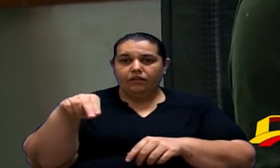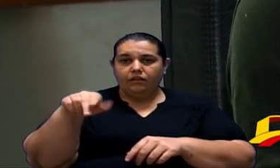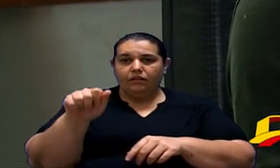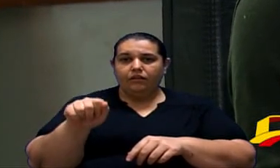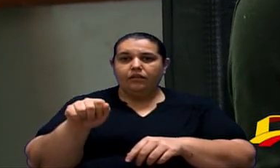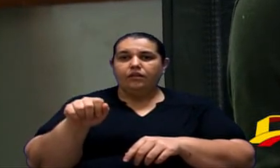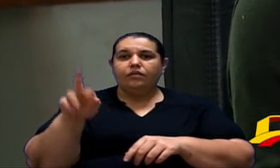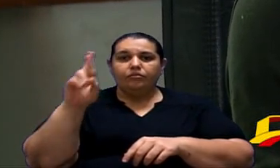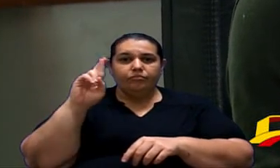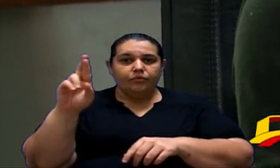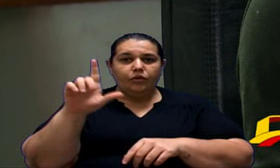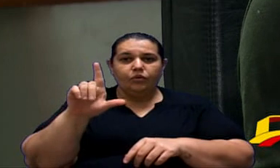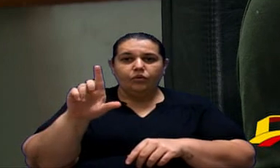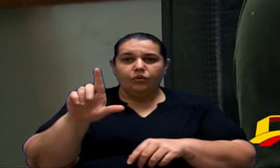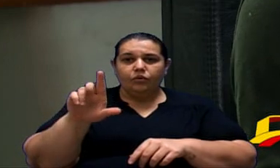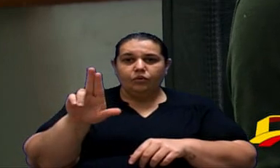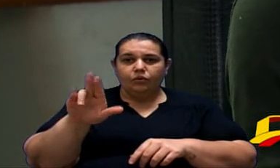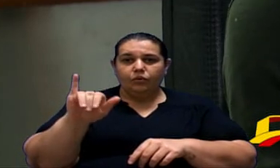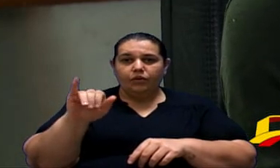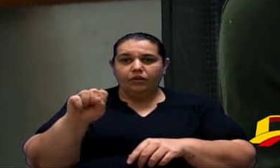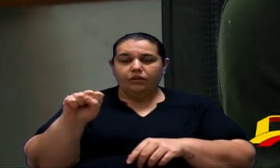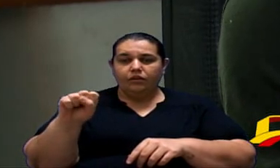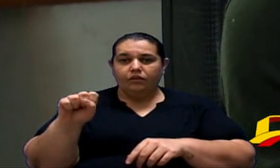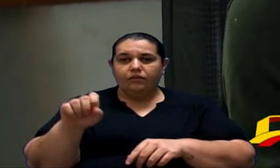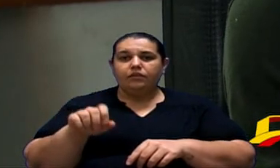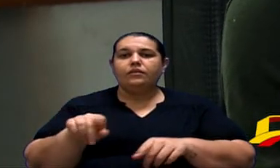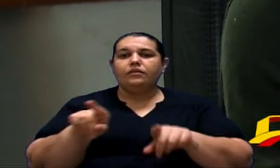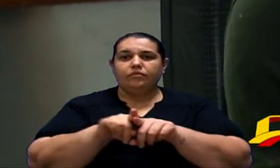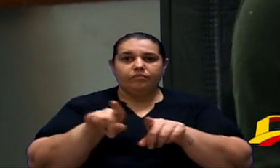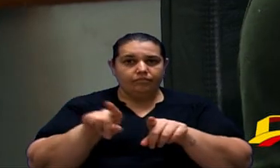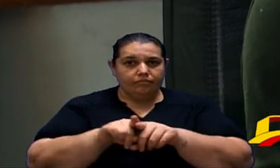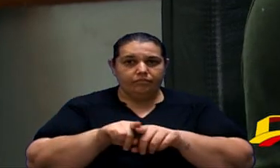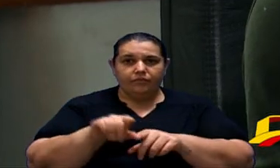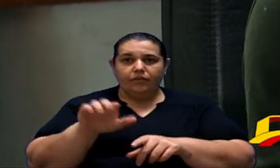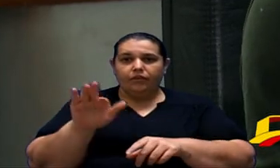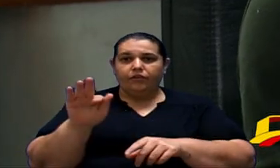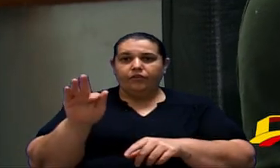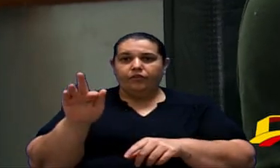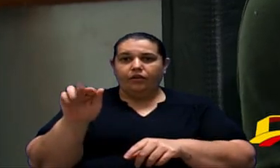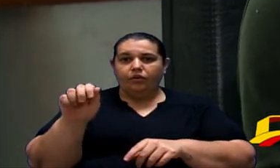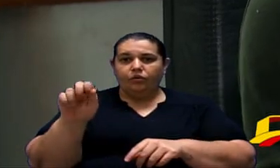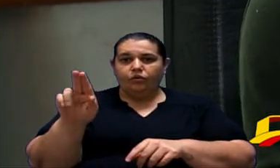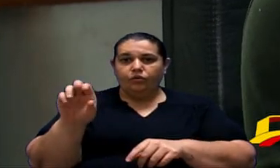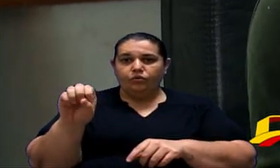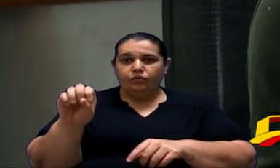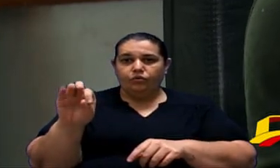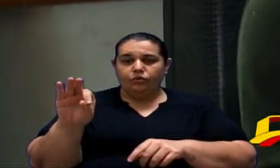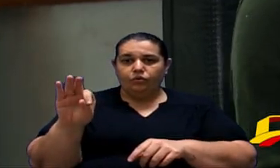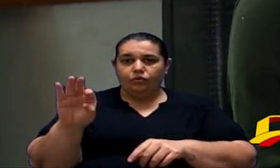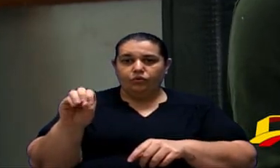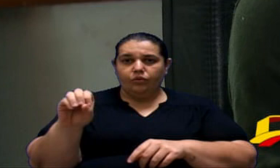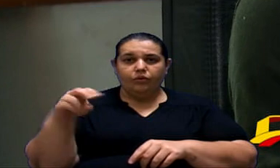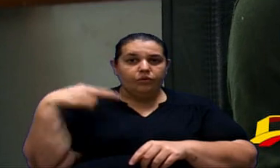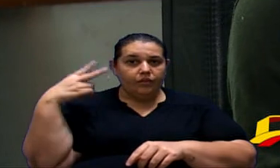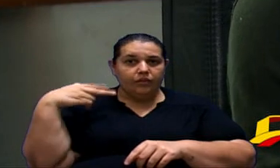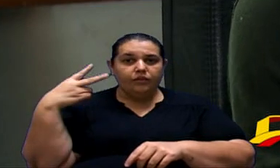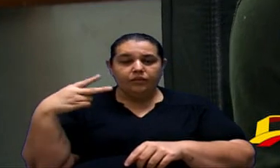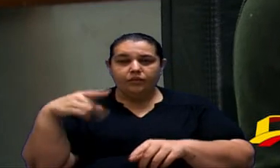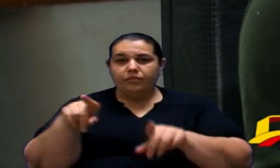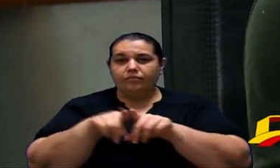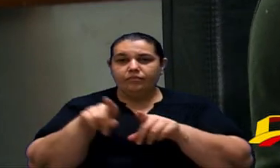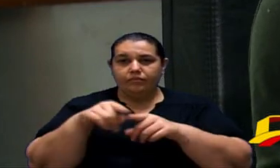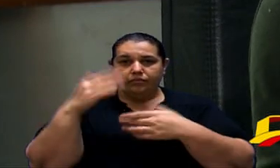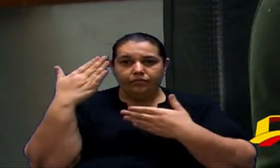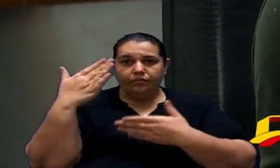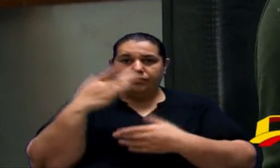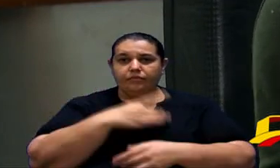Sorocaba, o Luiz. Gostaria de também agradecer ao Fausto Pérez, ao vereador Fausto Pérez. Gostaria de agradecer também